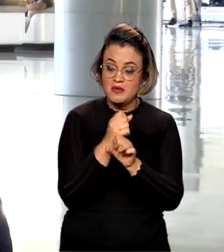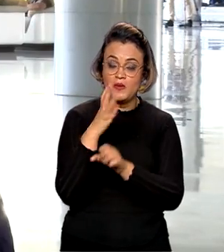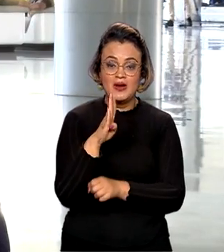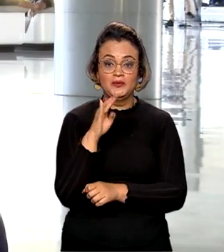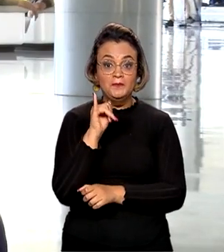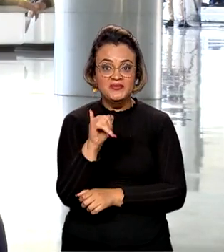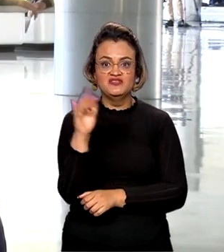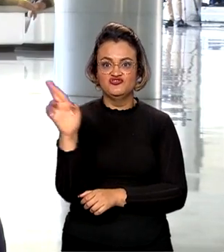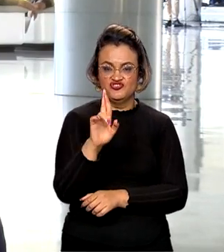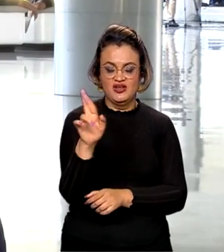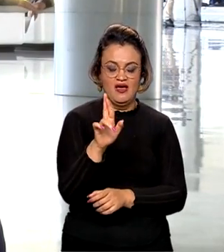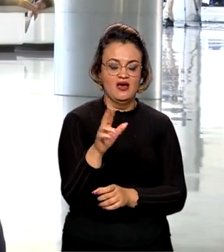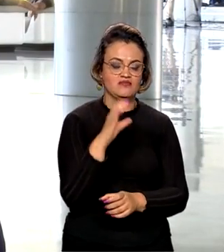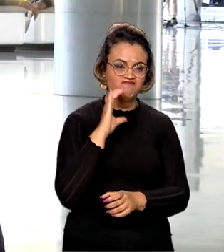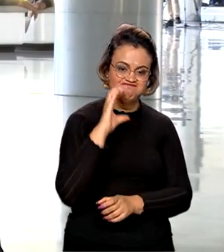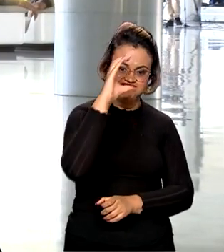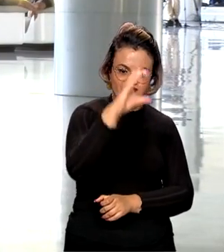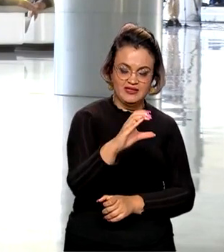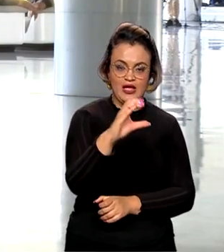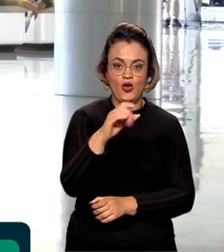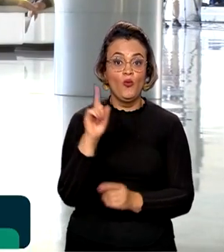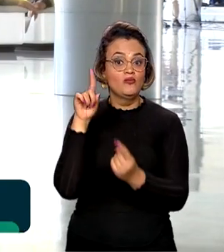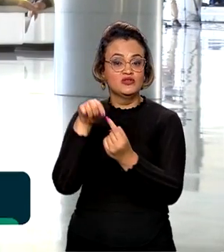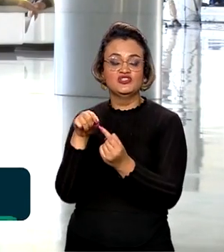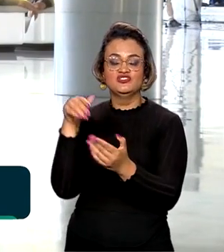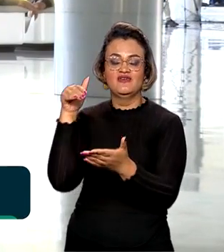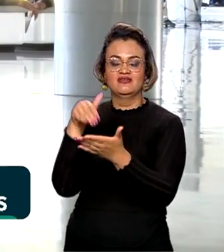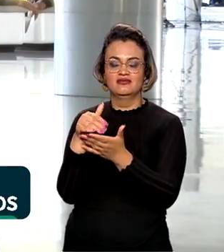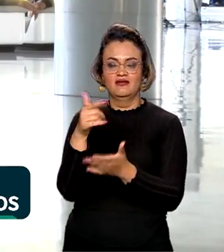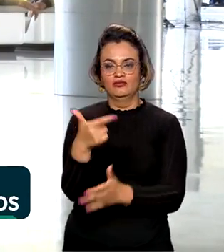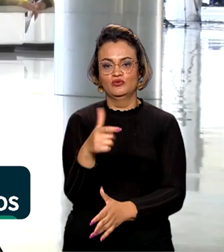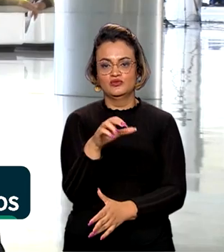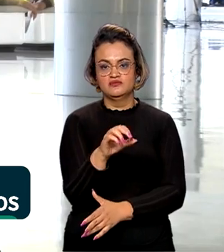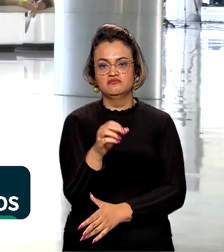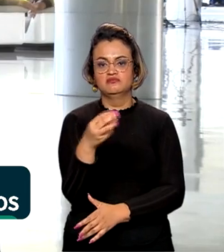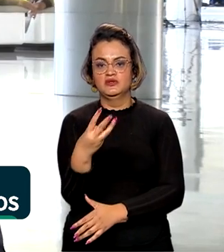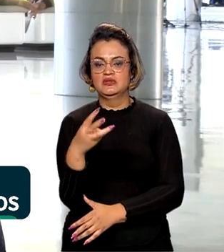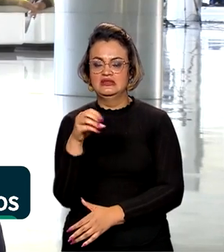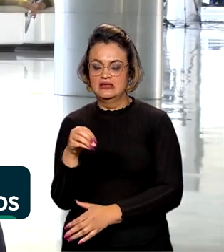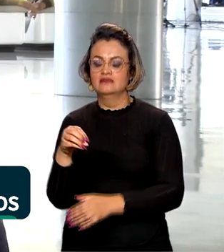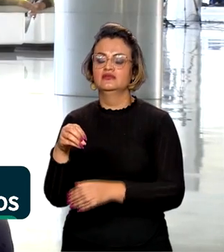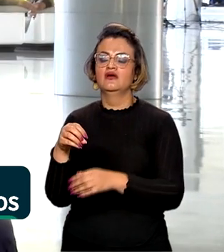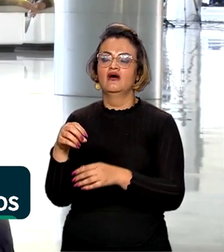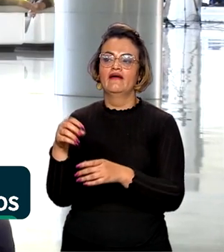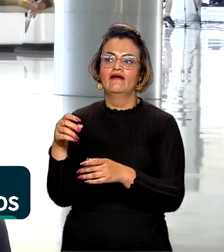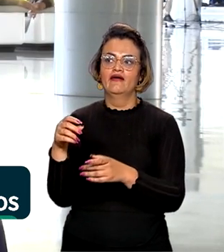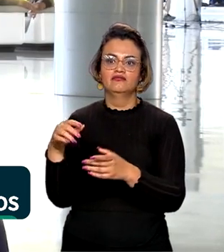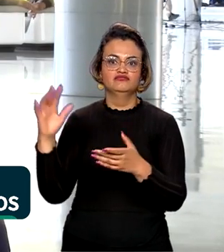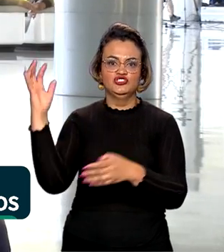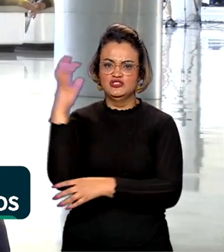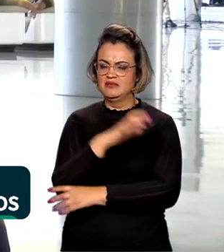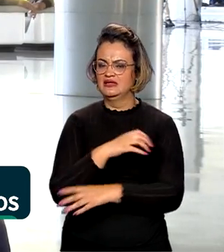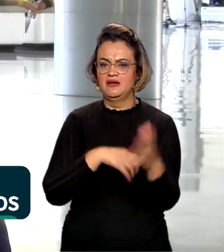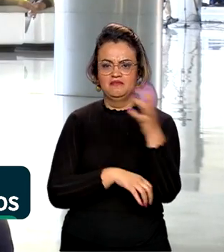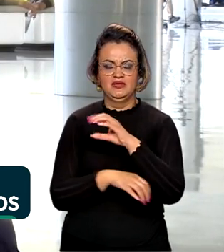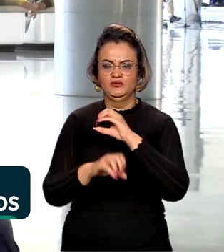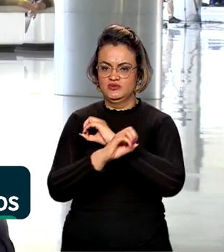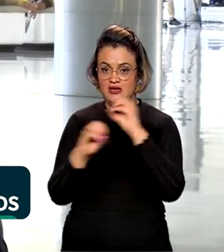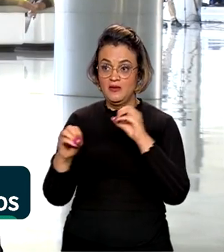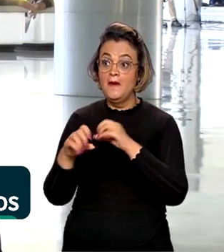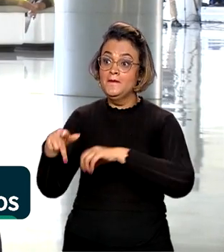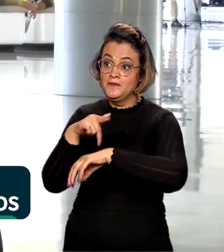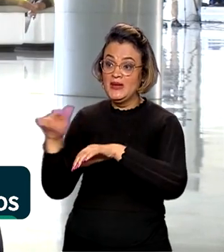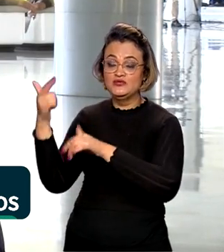reduzir a zero o desmatamento até 2030, outros países, além de Noruega e Alemanha, também manifestaram interesse em